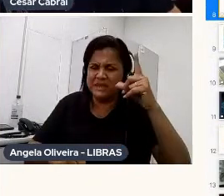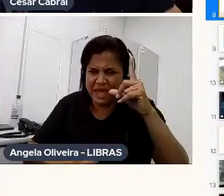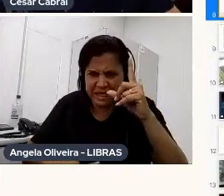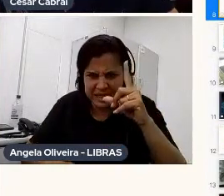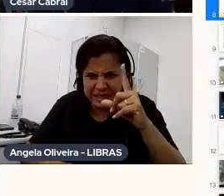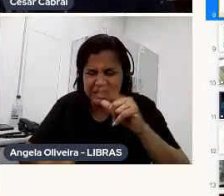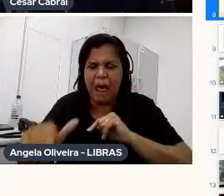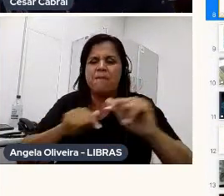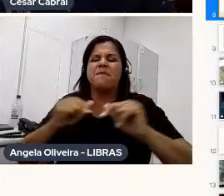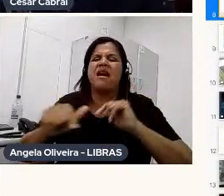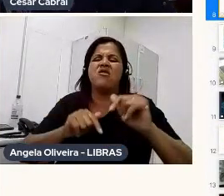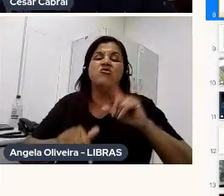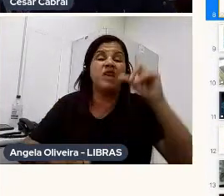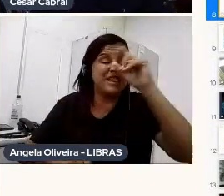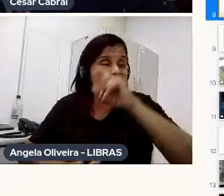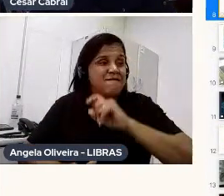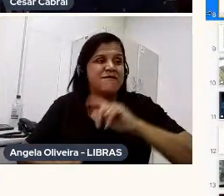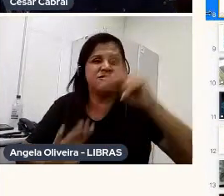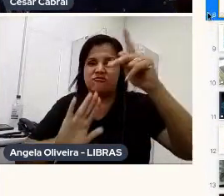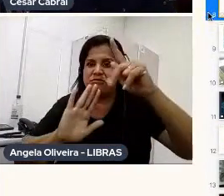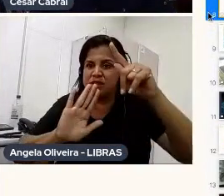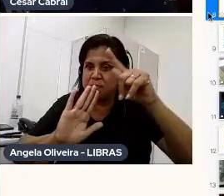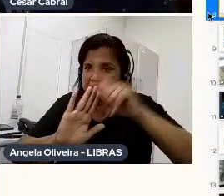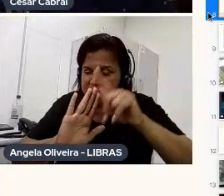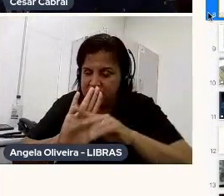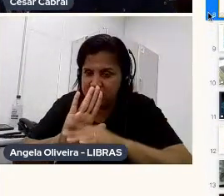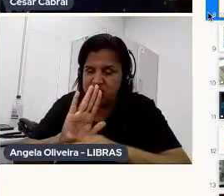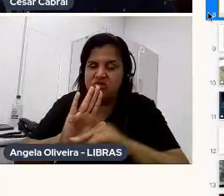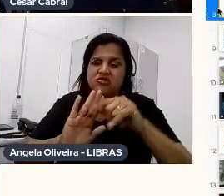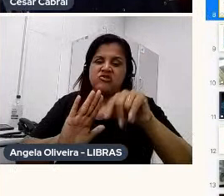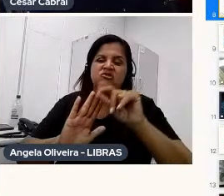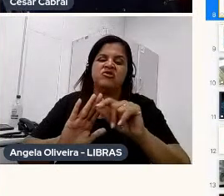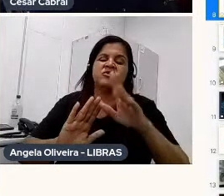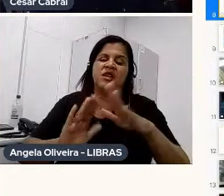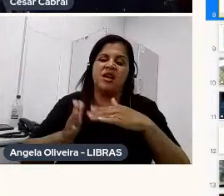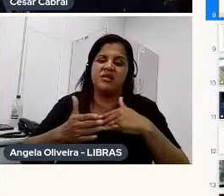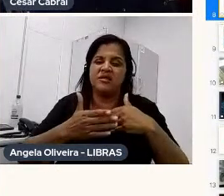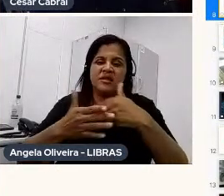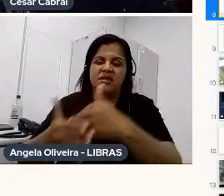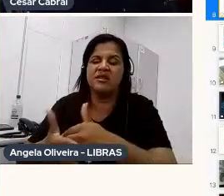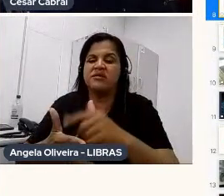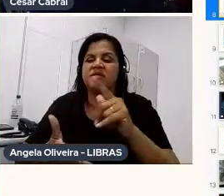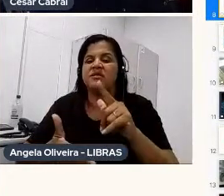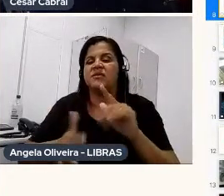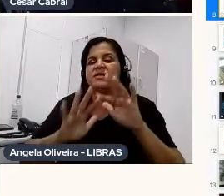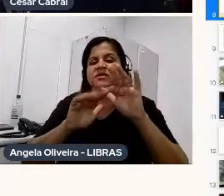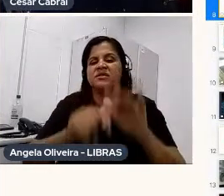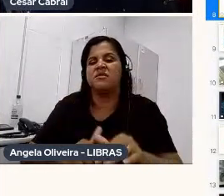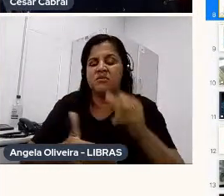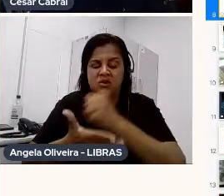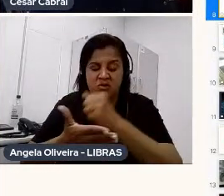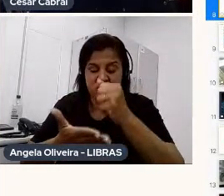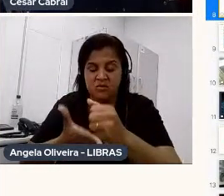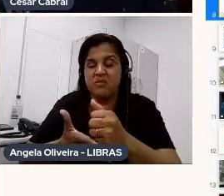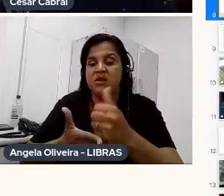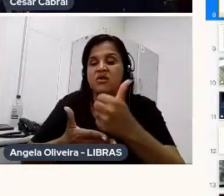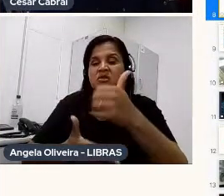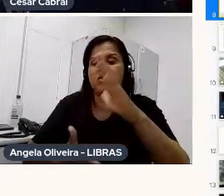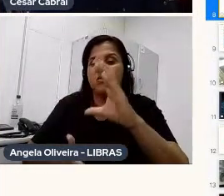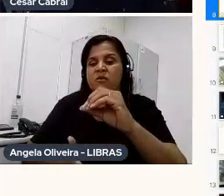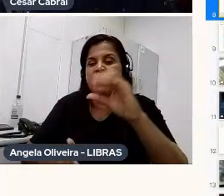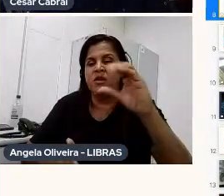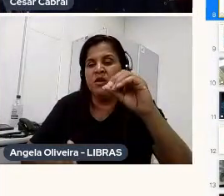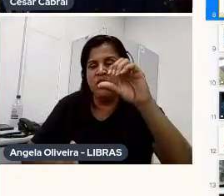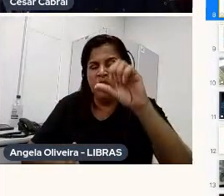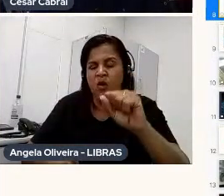toda essa sequência de lip sync. Aí, na sequência, eu terminei o dossiê rebordosa em 2008, e em 2009,